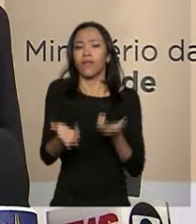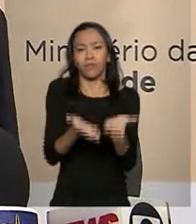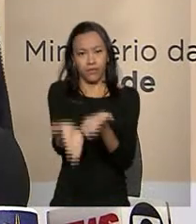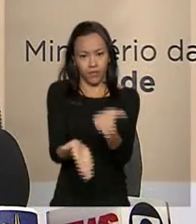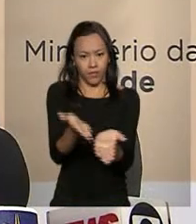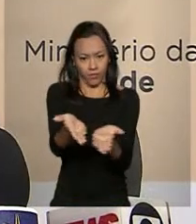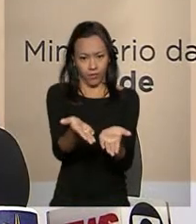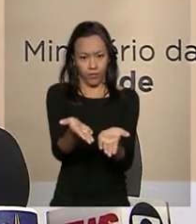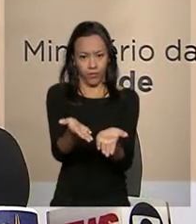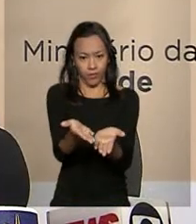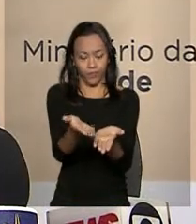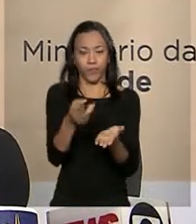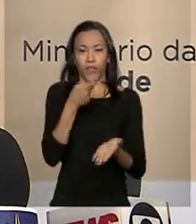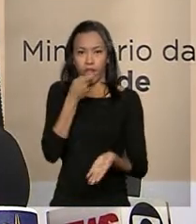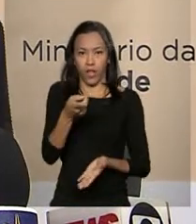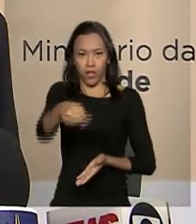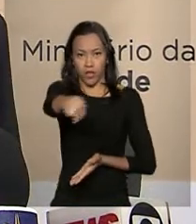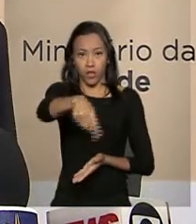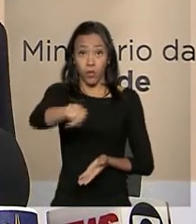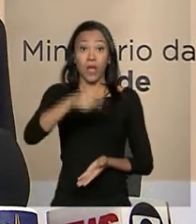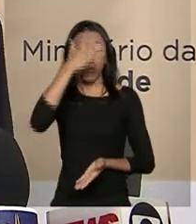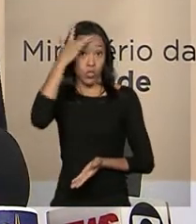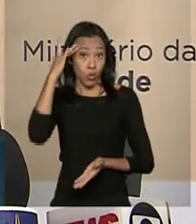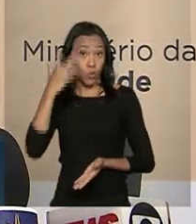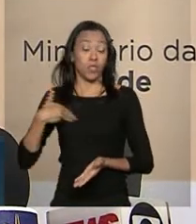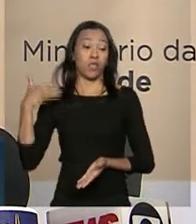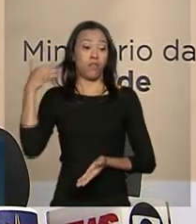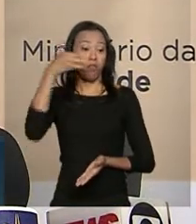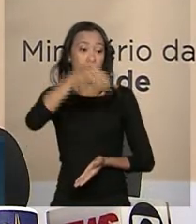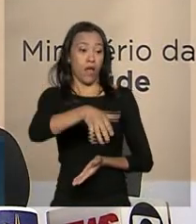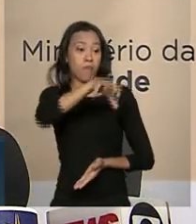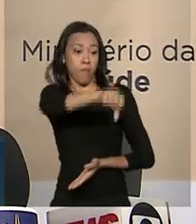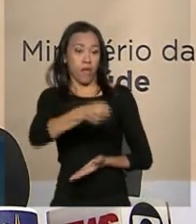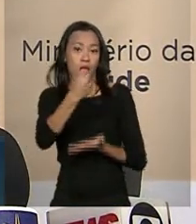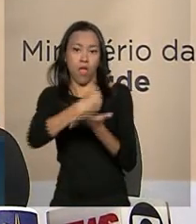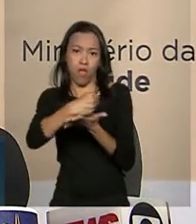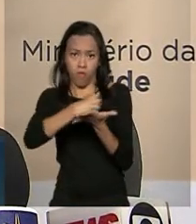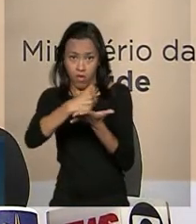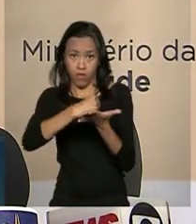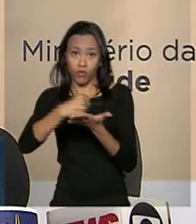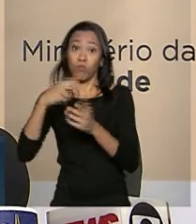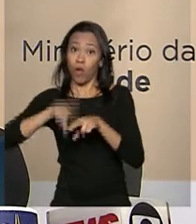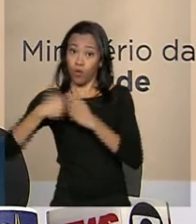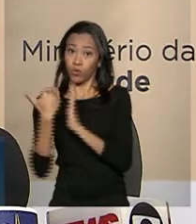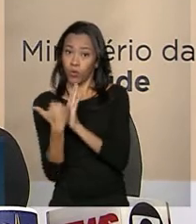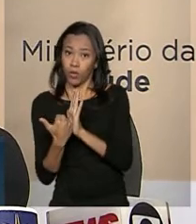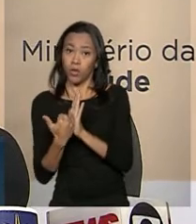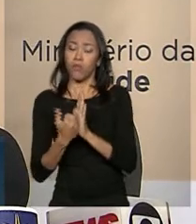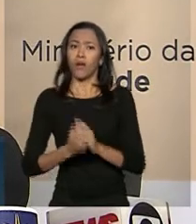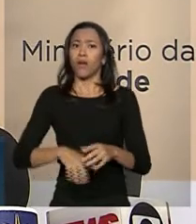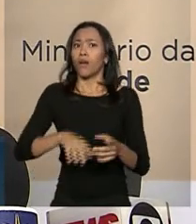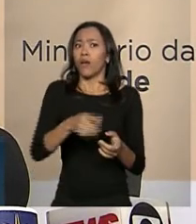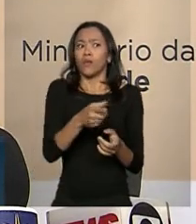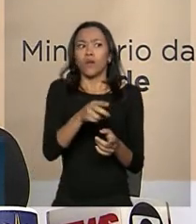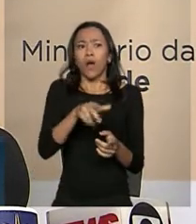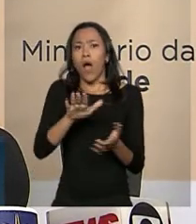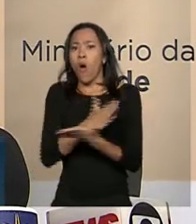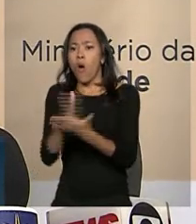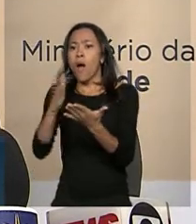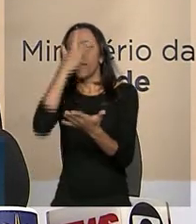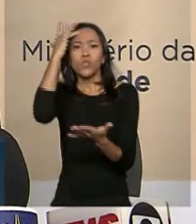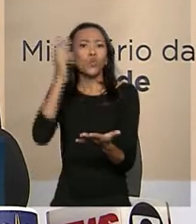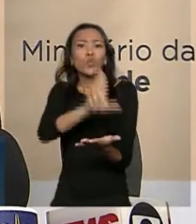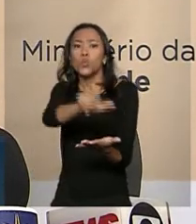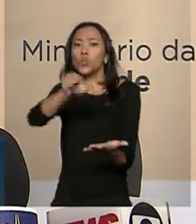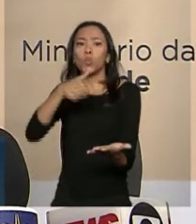Desses usuários que pegam medicamentos com receita do Mais Médicos, um terço deles nunca tinha pegado medicamento na